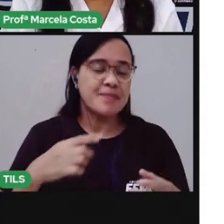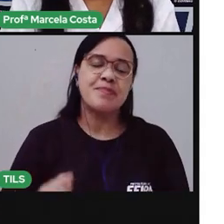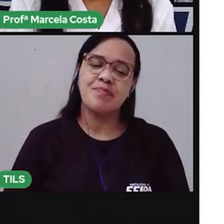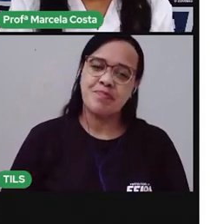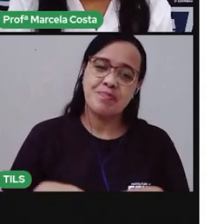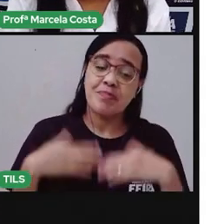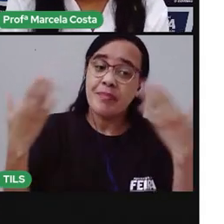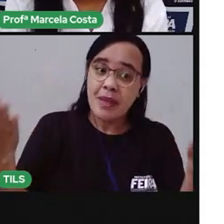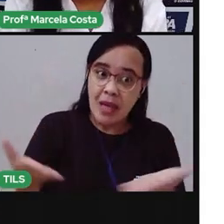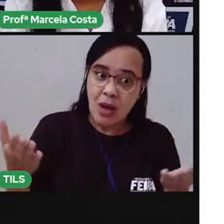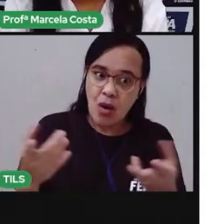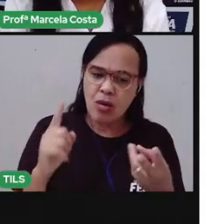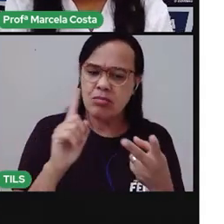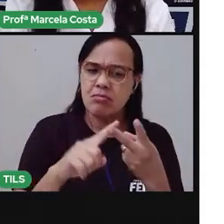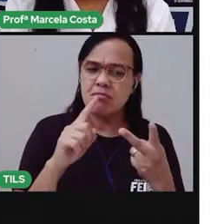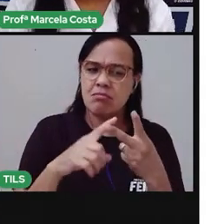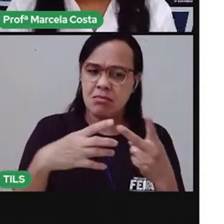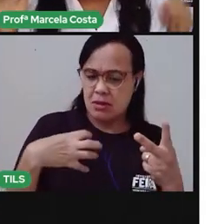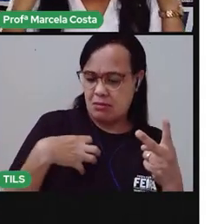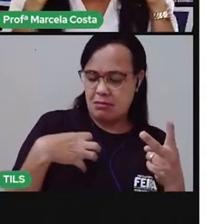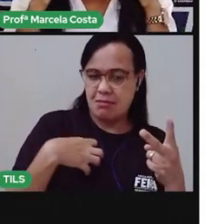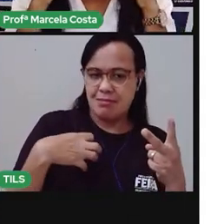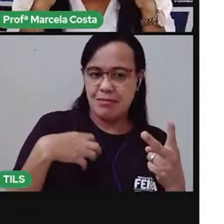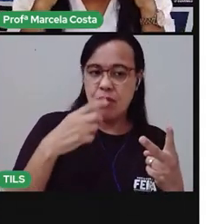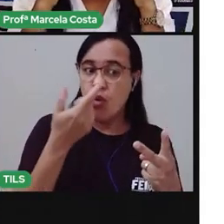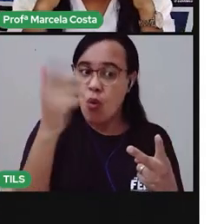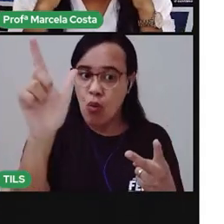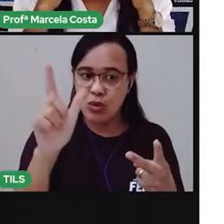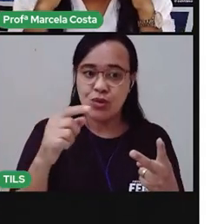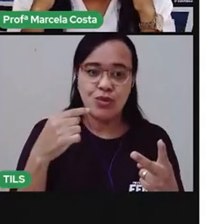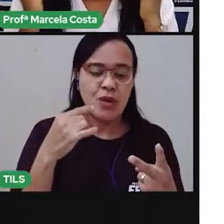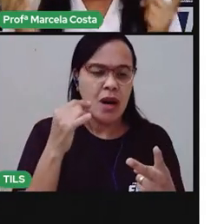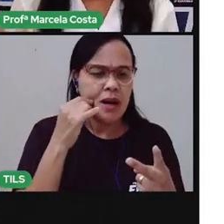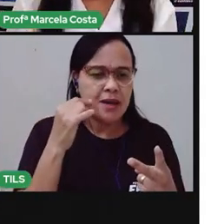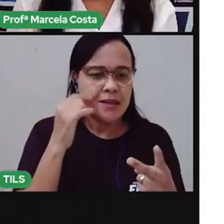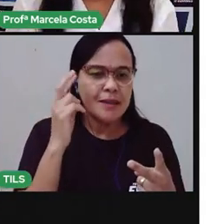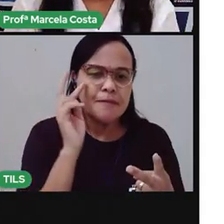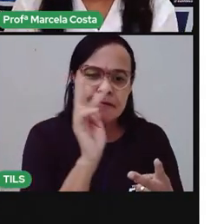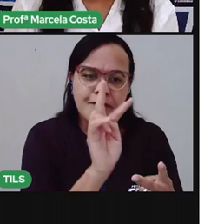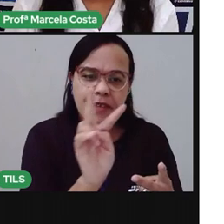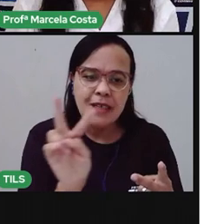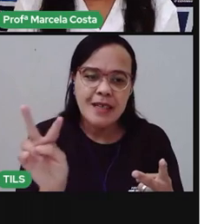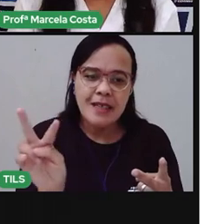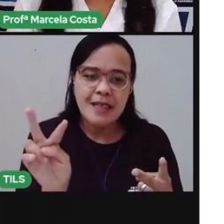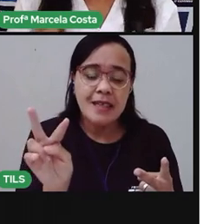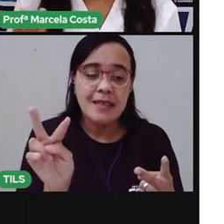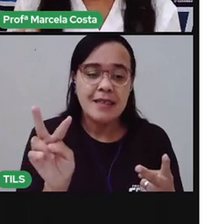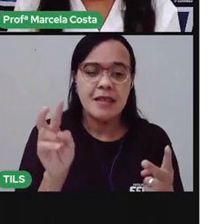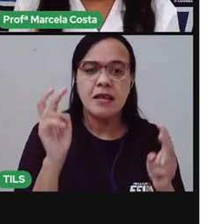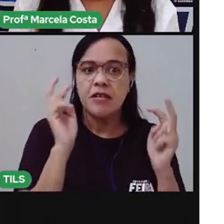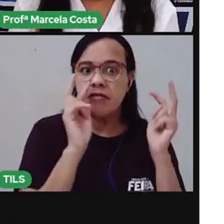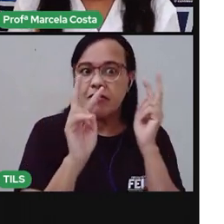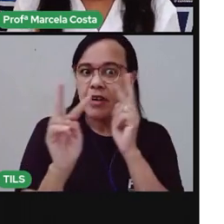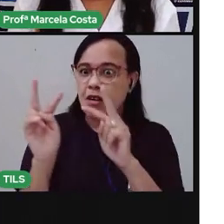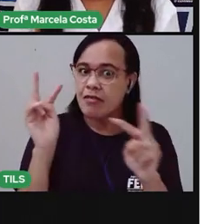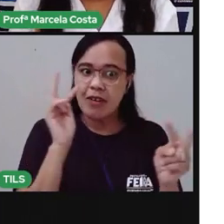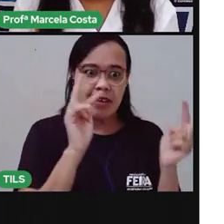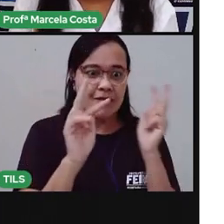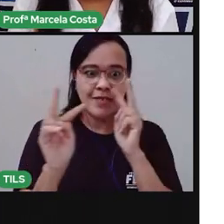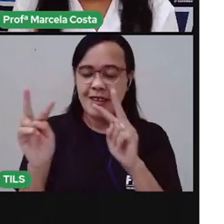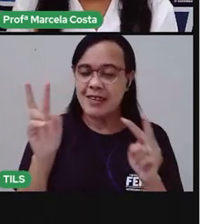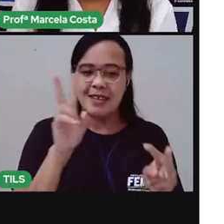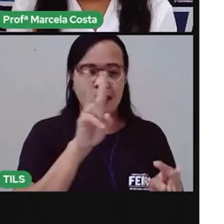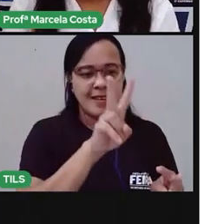Agora, o outro sentido. A visão. Ó. A pró tem ainda um